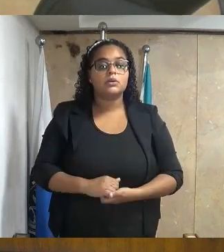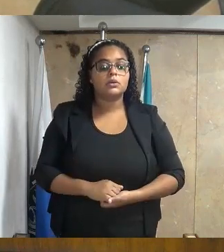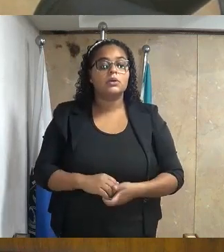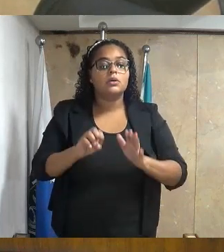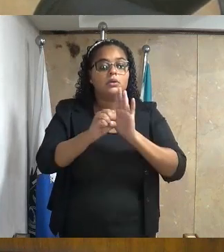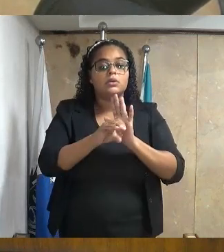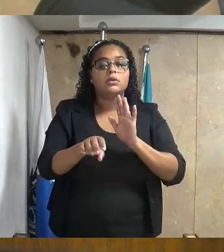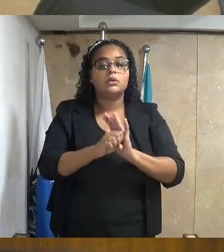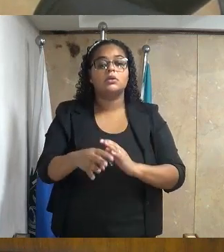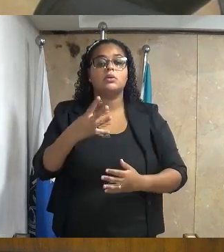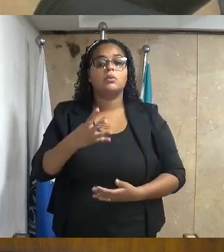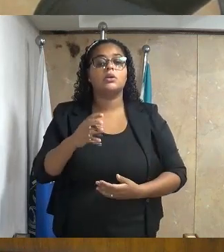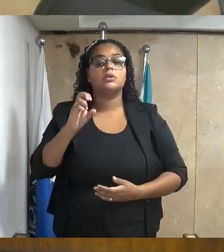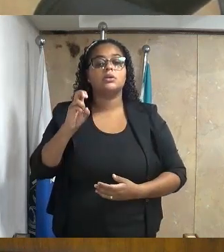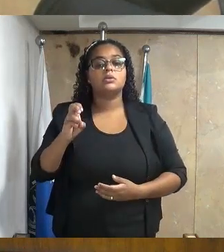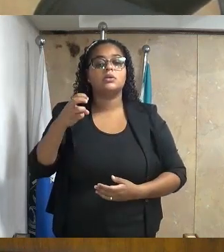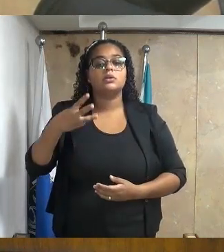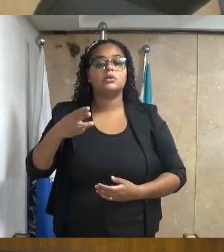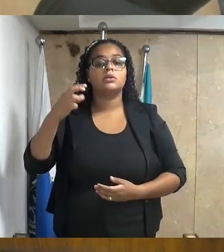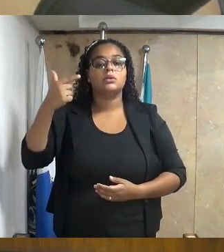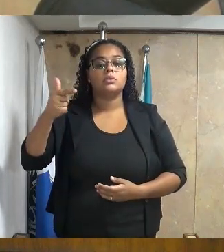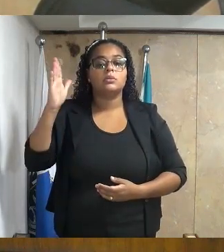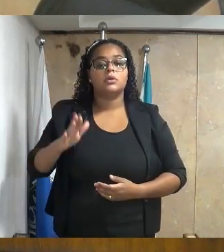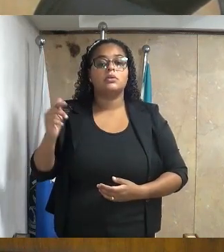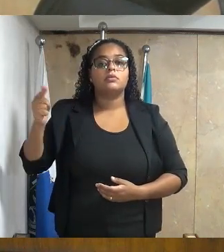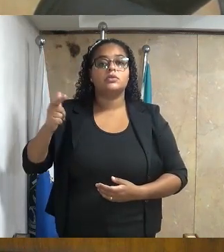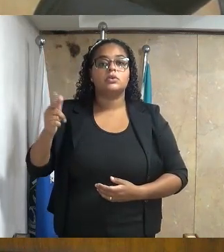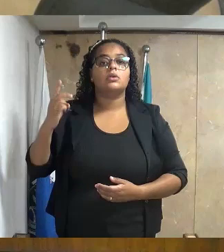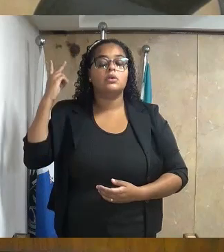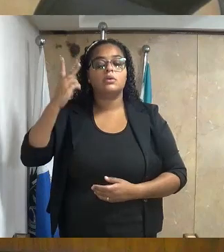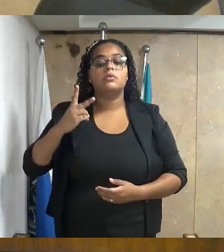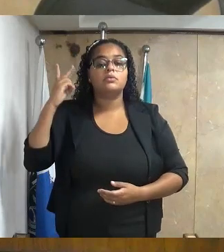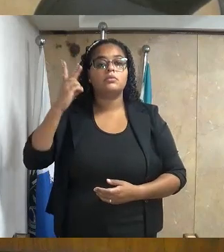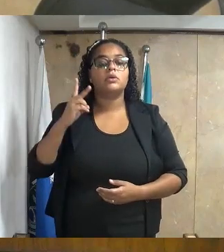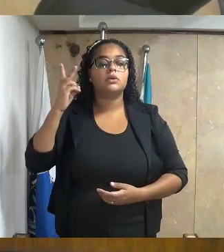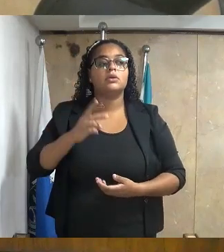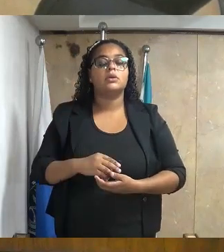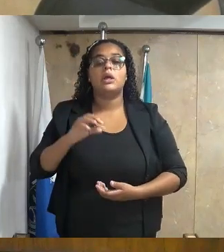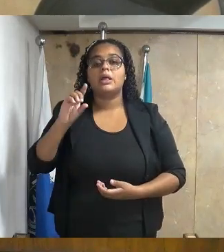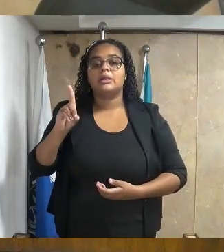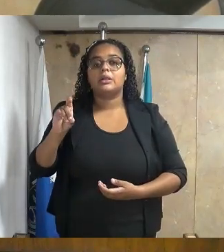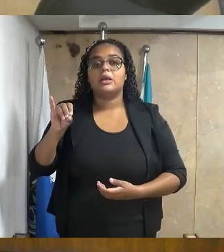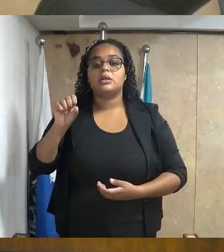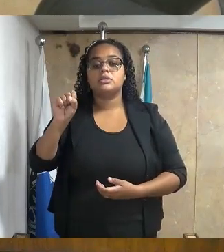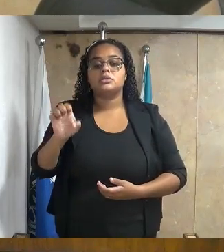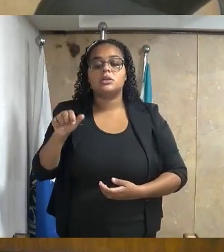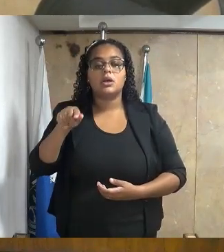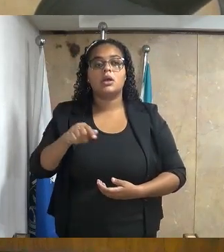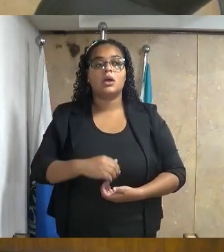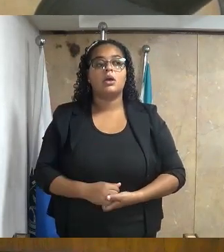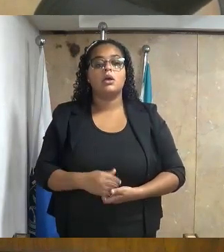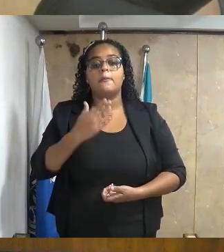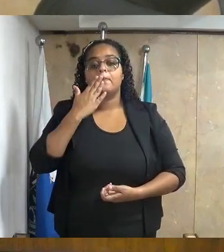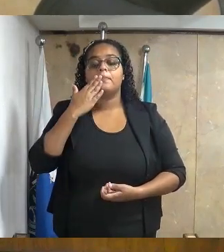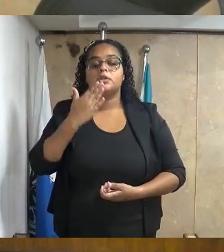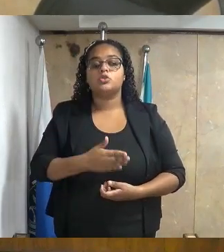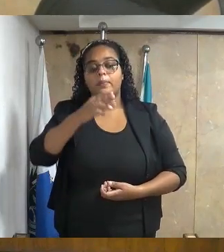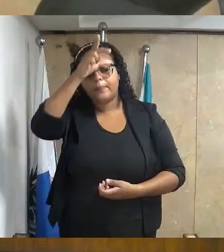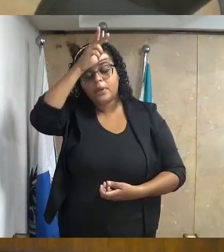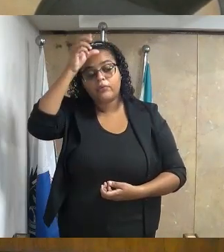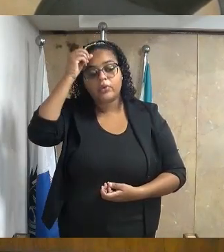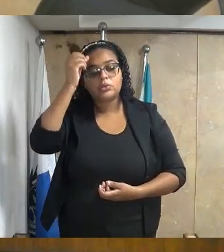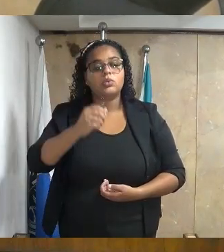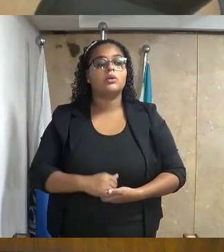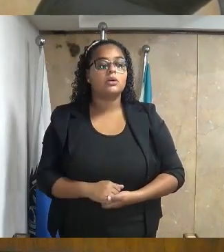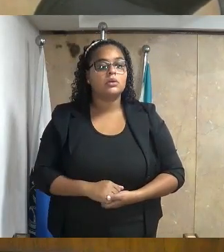Indicação número 47, 53, barra 2022, da excelentíssima senhora vereadora Deisimar Quaresma Ribeiro, solicitando ao excelentíssimo